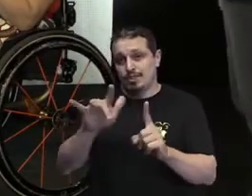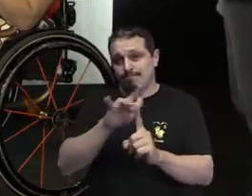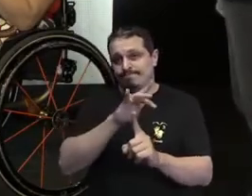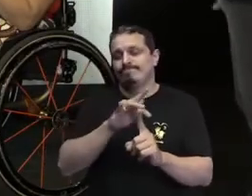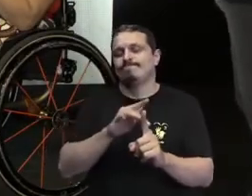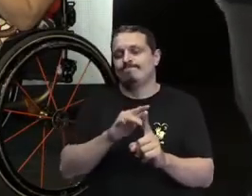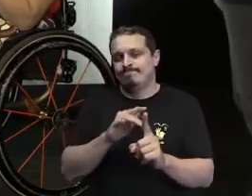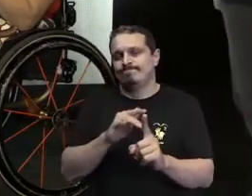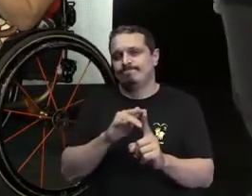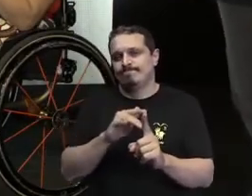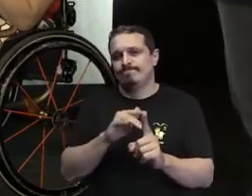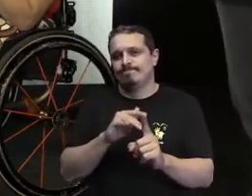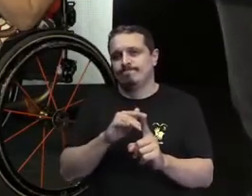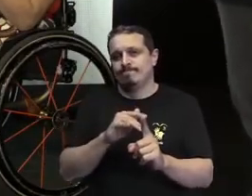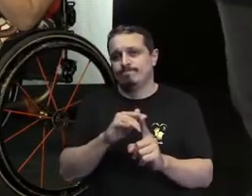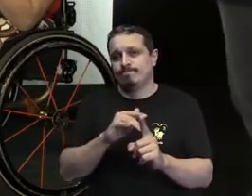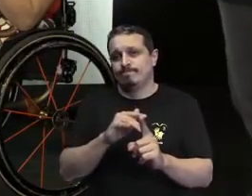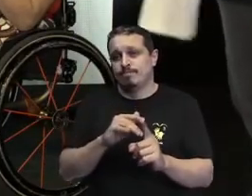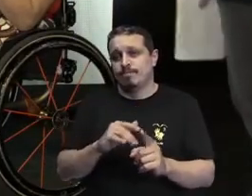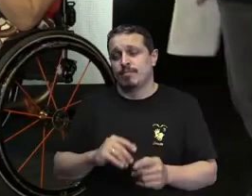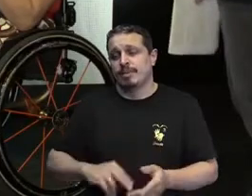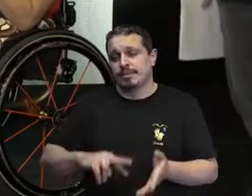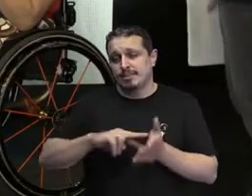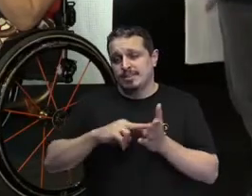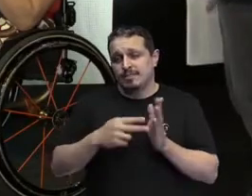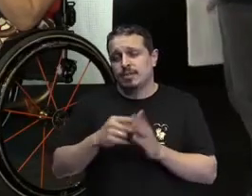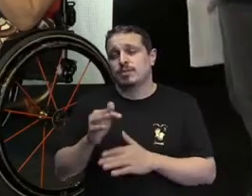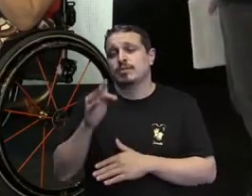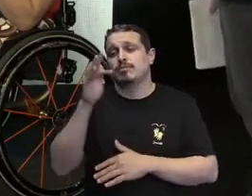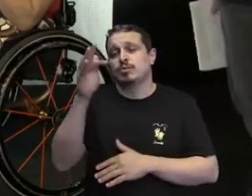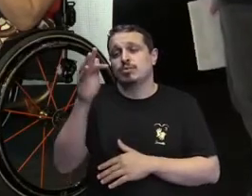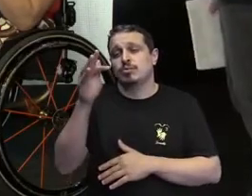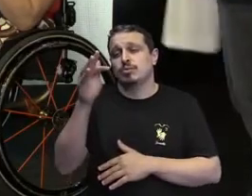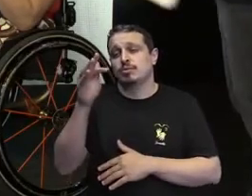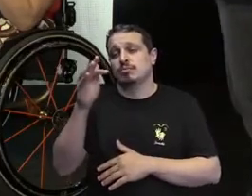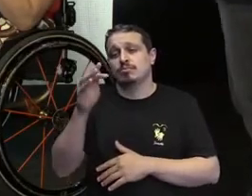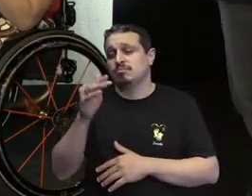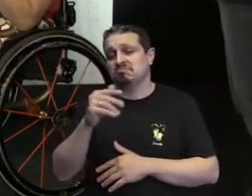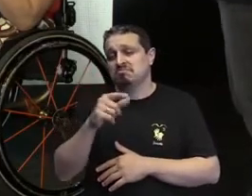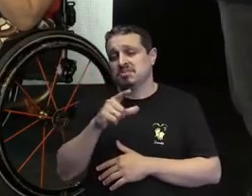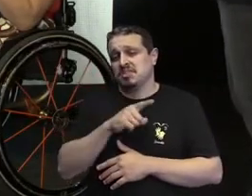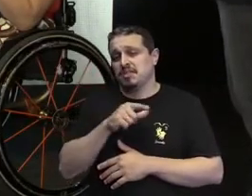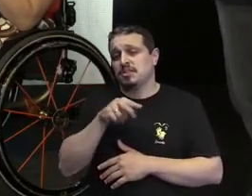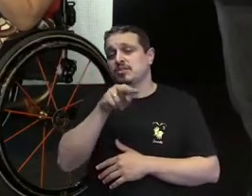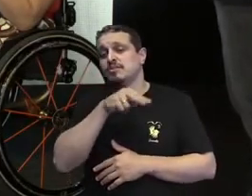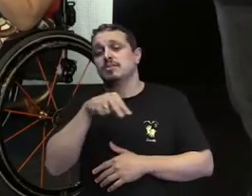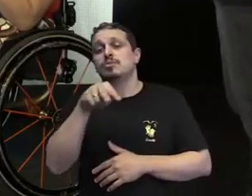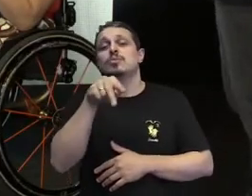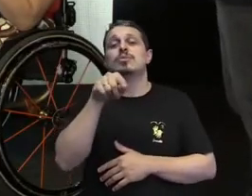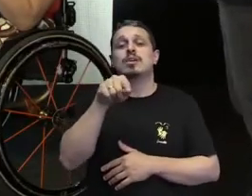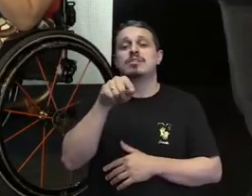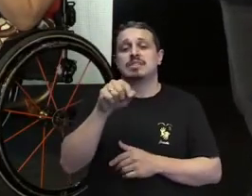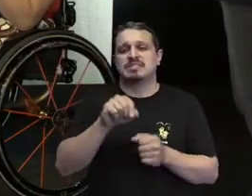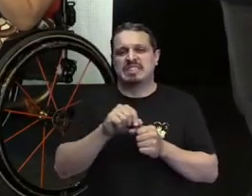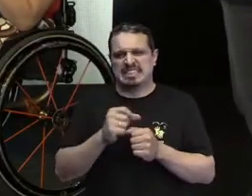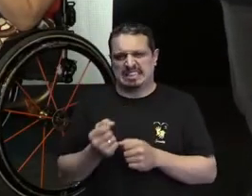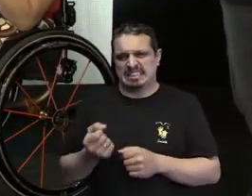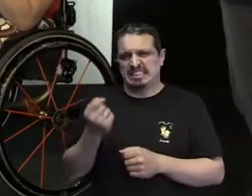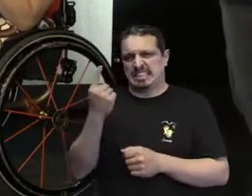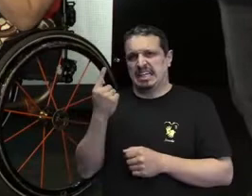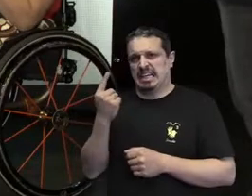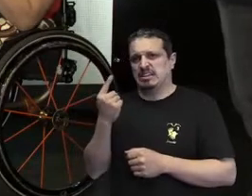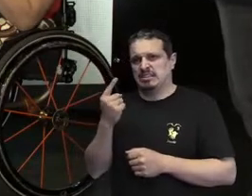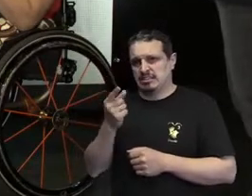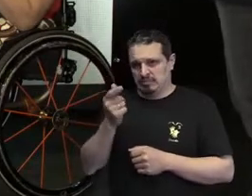anticapacitismo é um futuro sem tanta invisibilidade e tanta estranheza quando